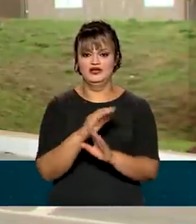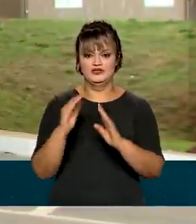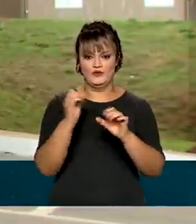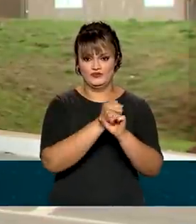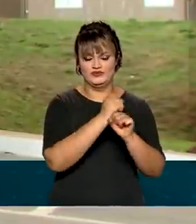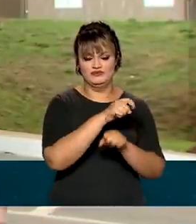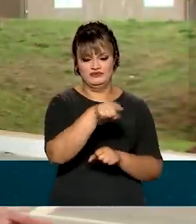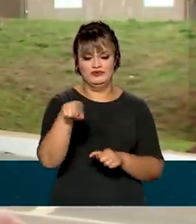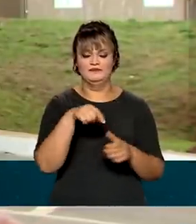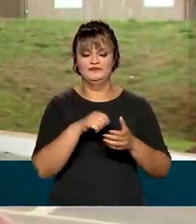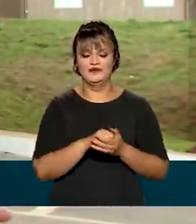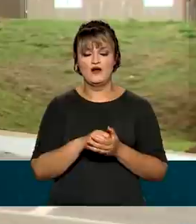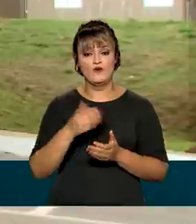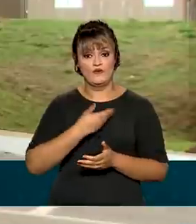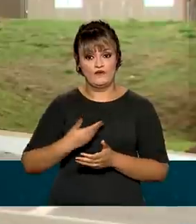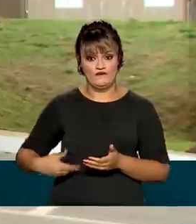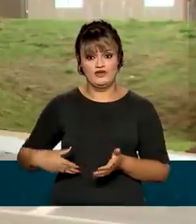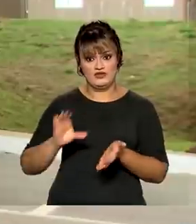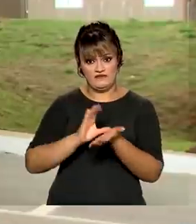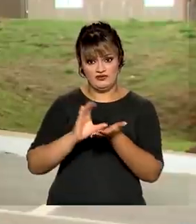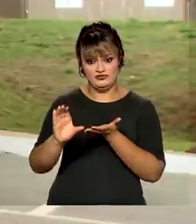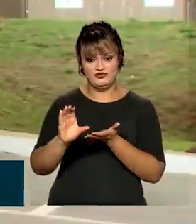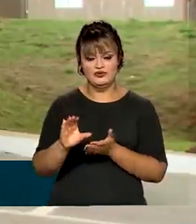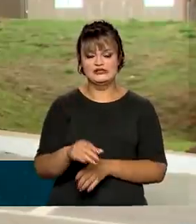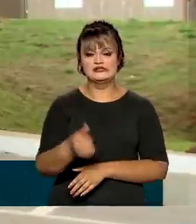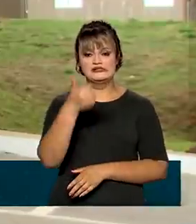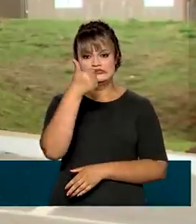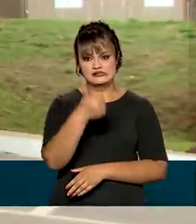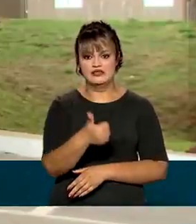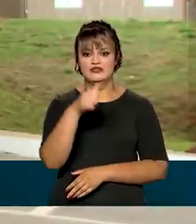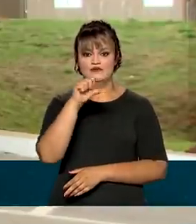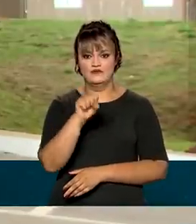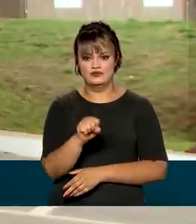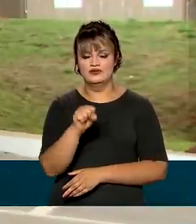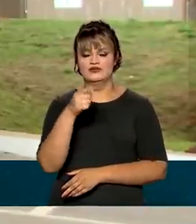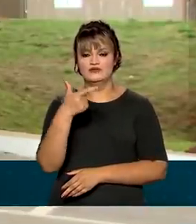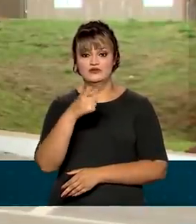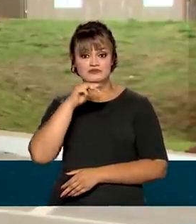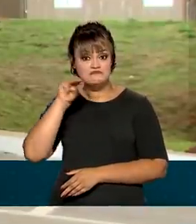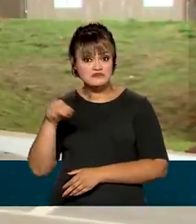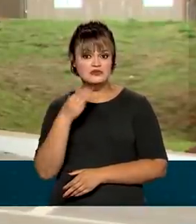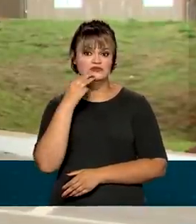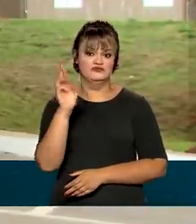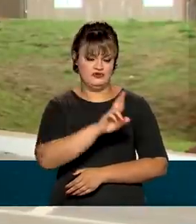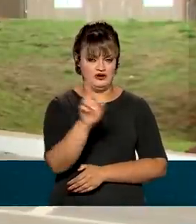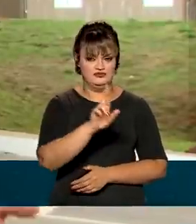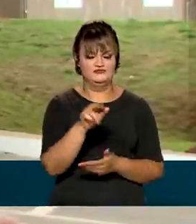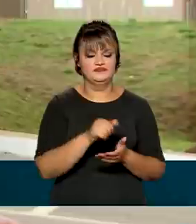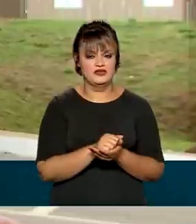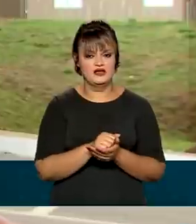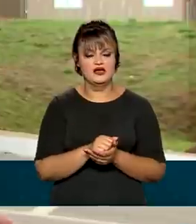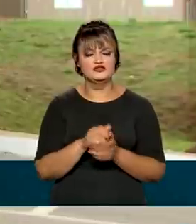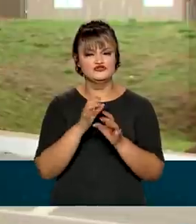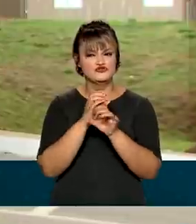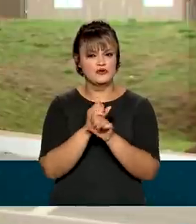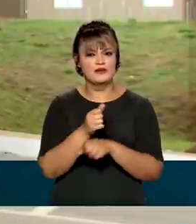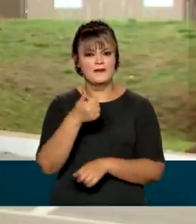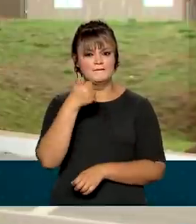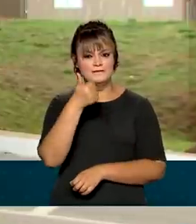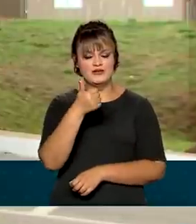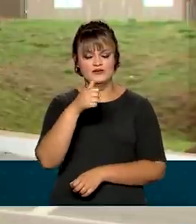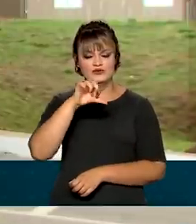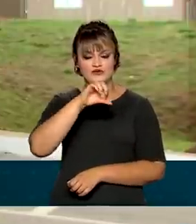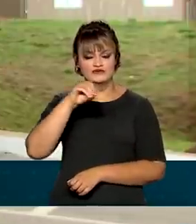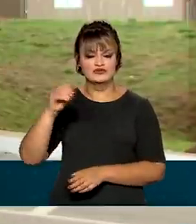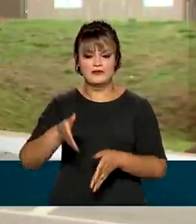investimento total do governo no empreendimento foi de 182 milhões de reais. Ao todo, são cerca de 1.900